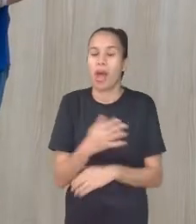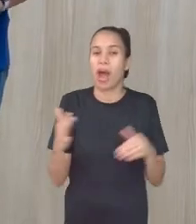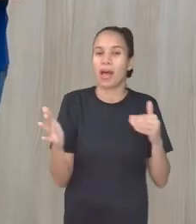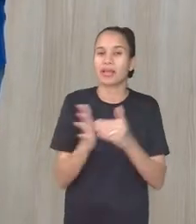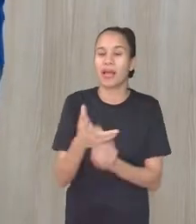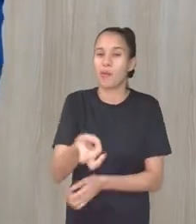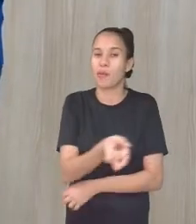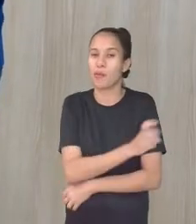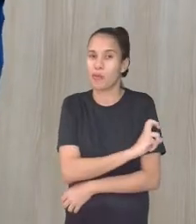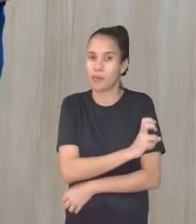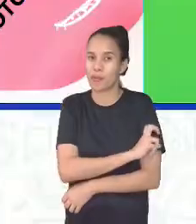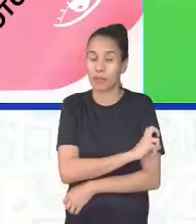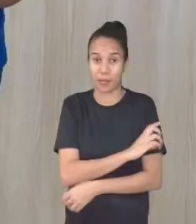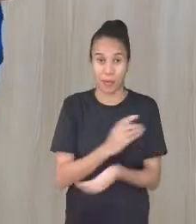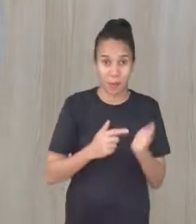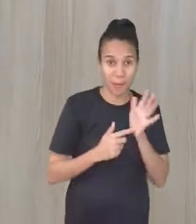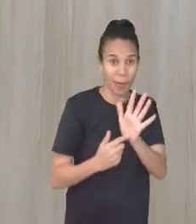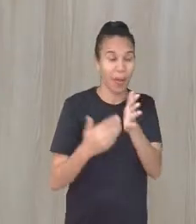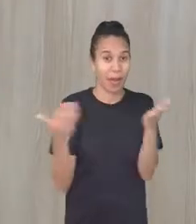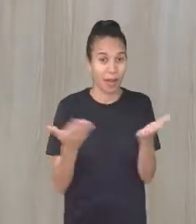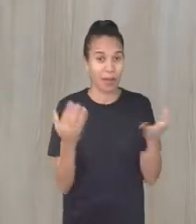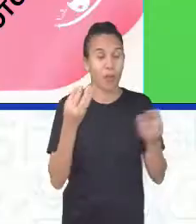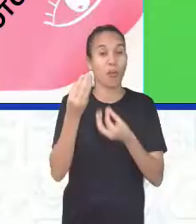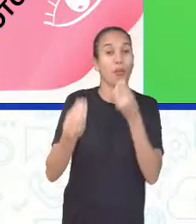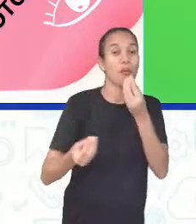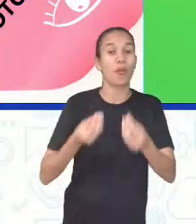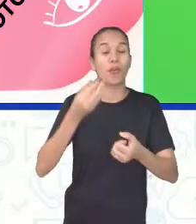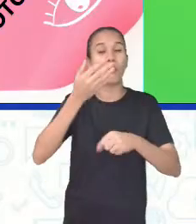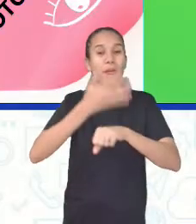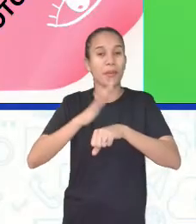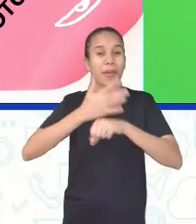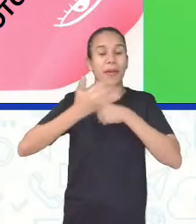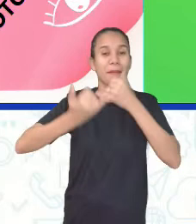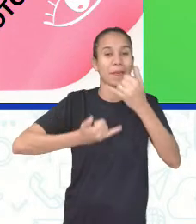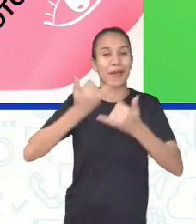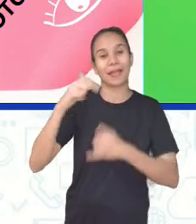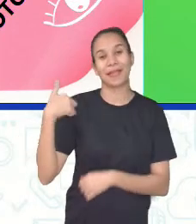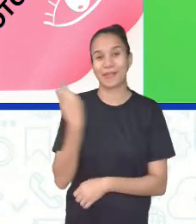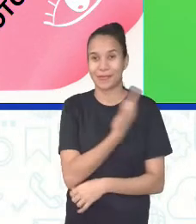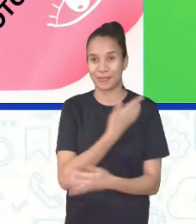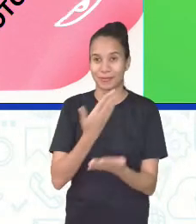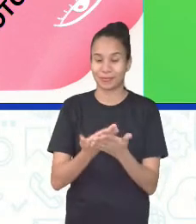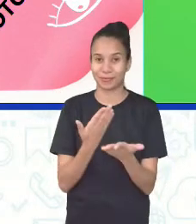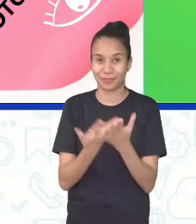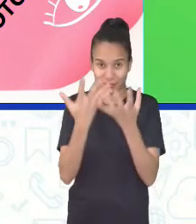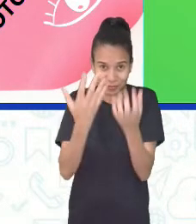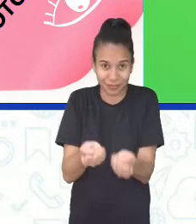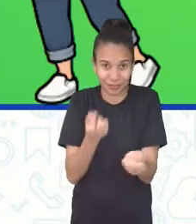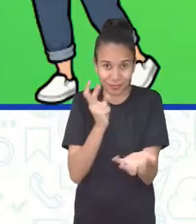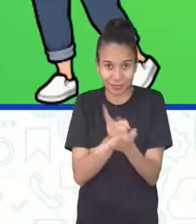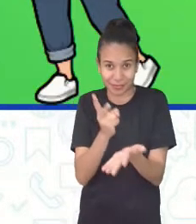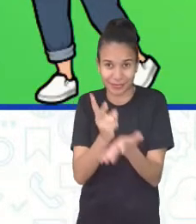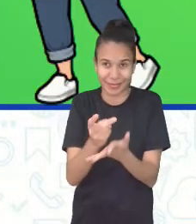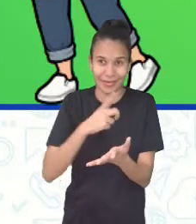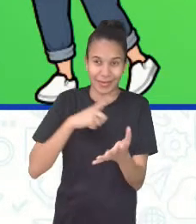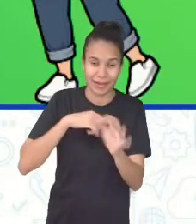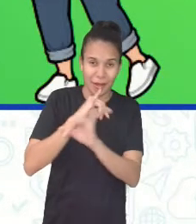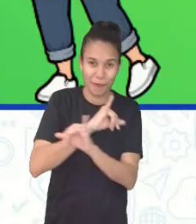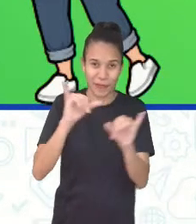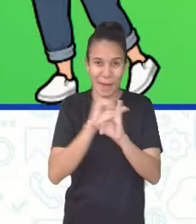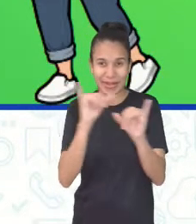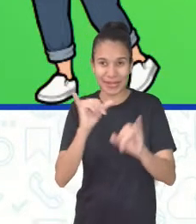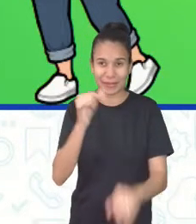no quinto ano. Mas eu vou mostrar agora como a gente faz essa brincadeira nas nossas aulas. Mas vamos lá, que tem informação